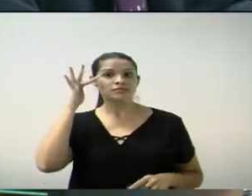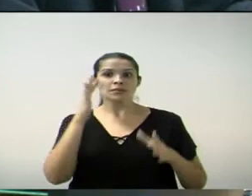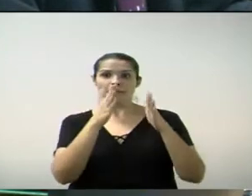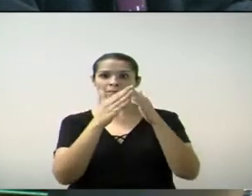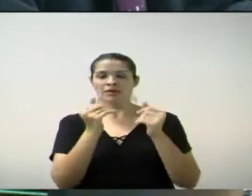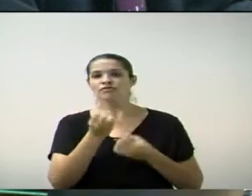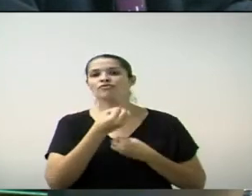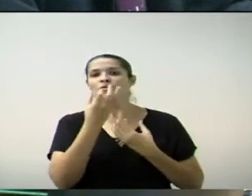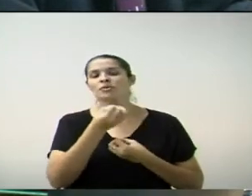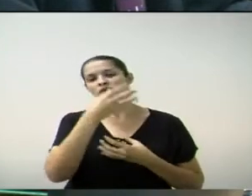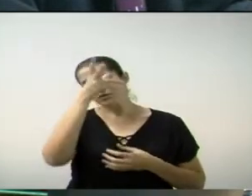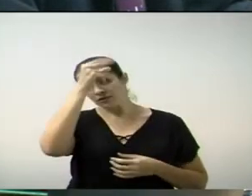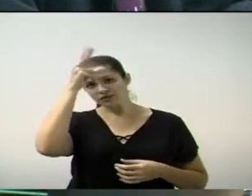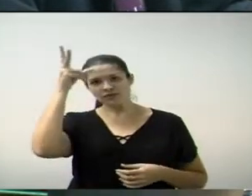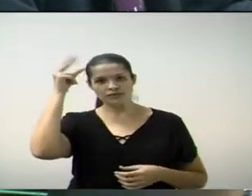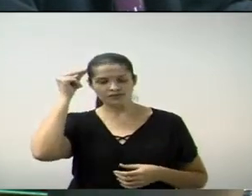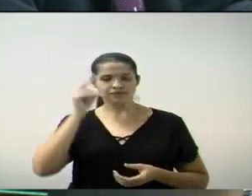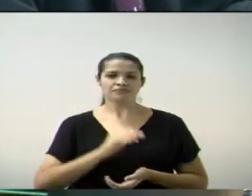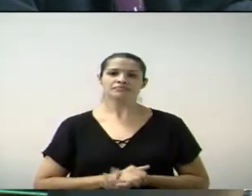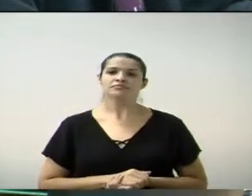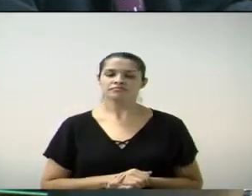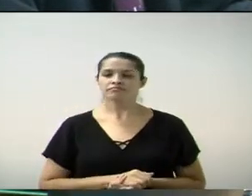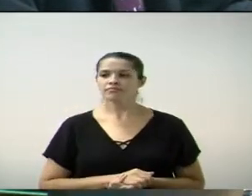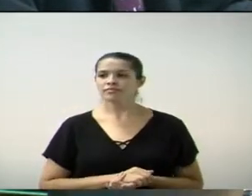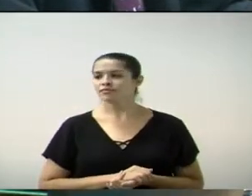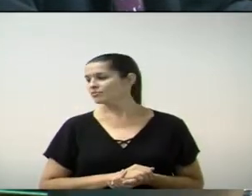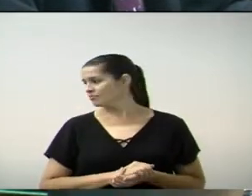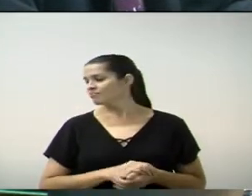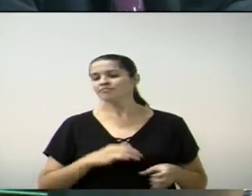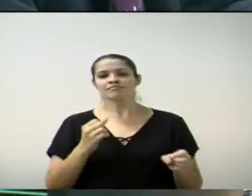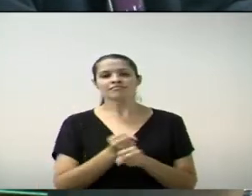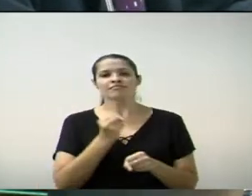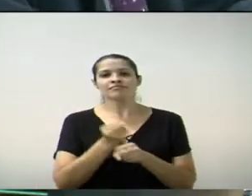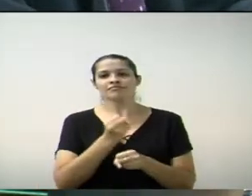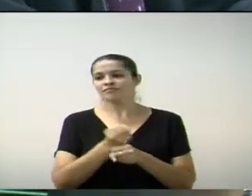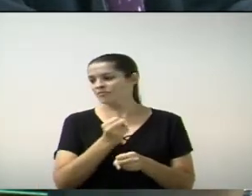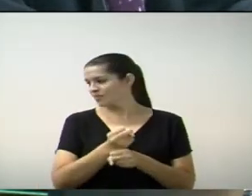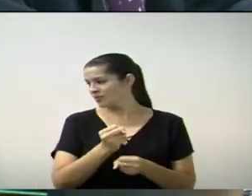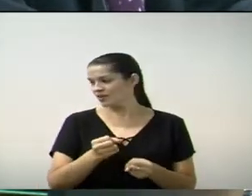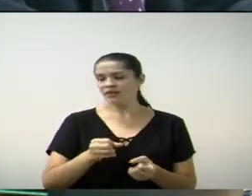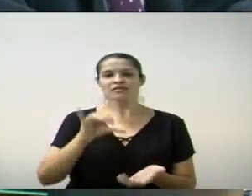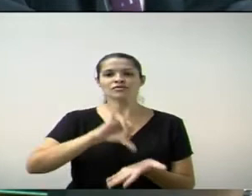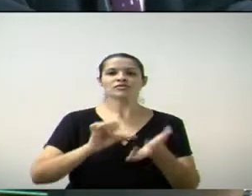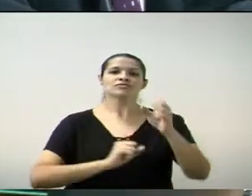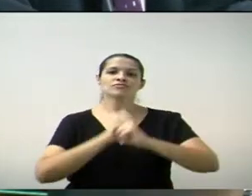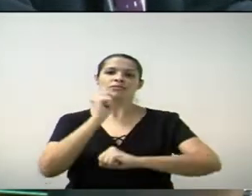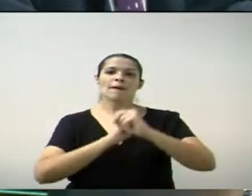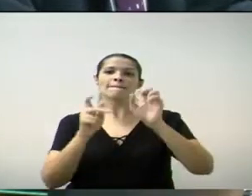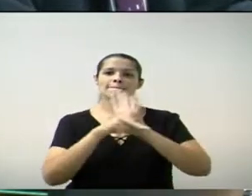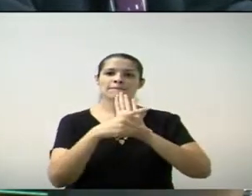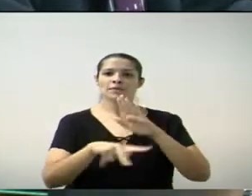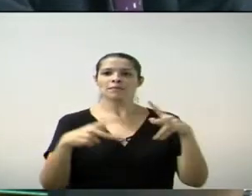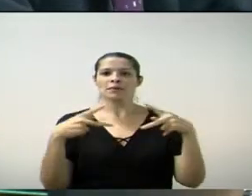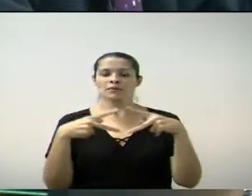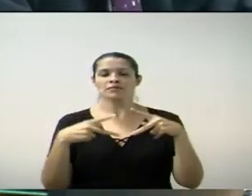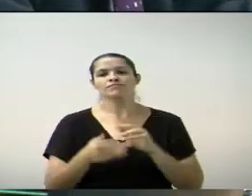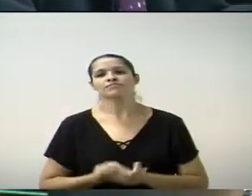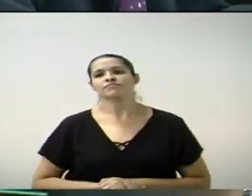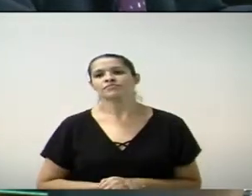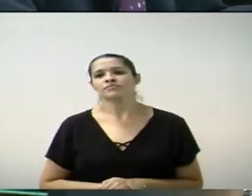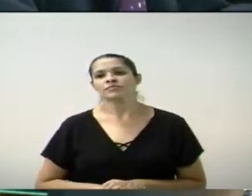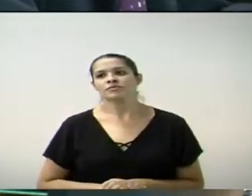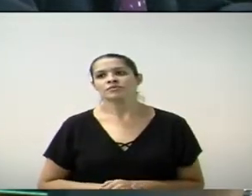sobre a realização das obras de infraestrutura do CIP, Centro Industrial de Paulínia. De número